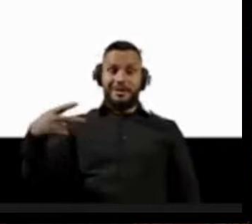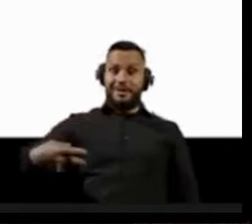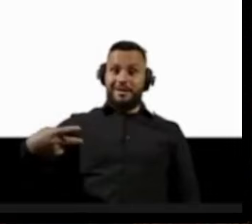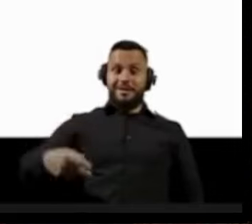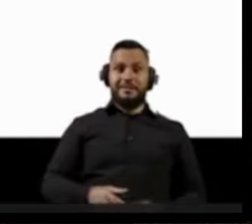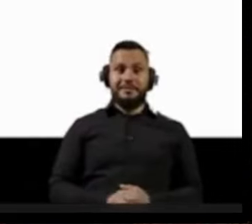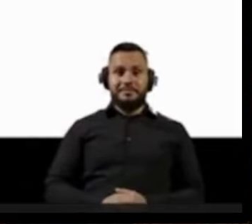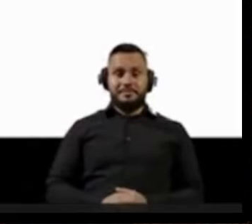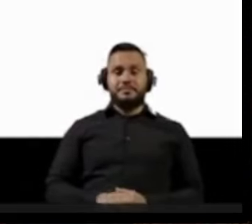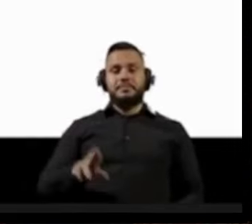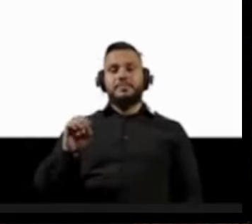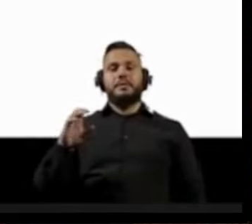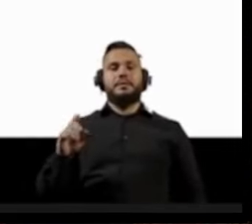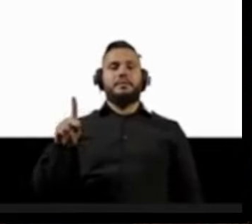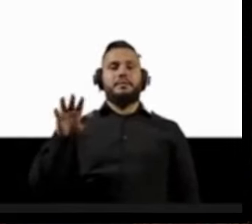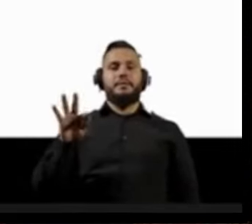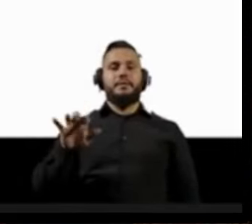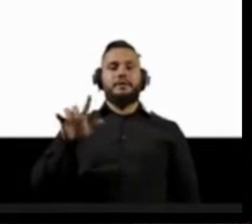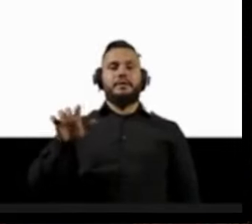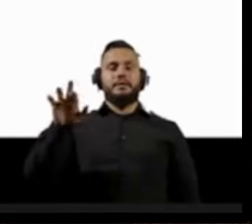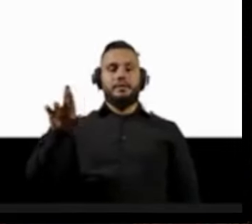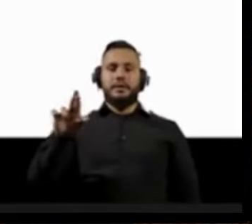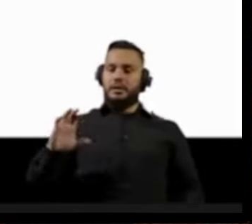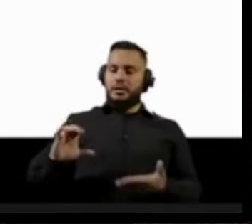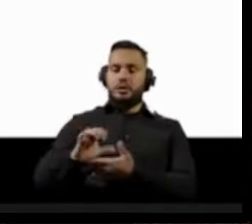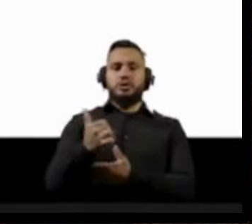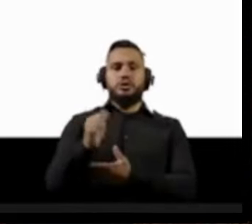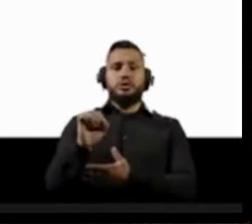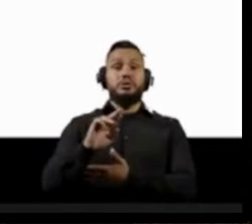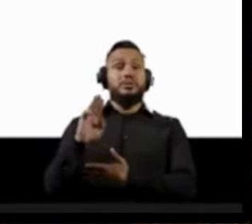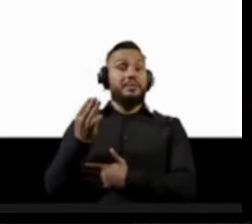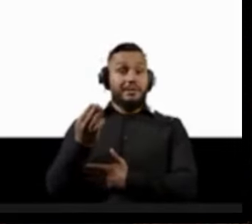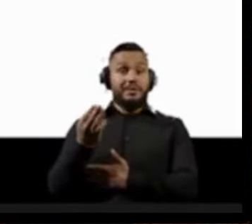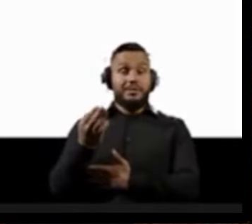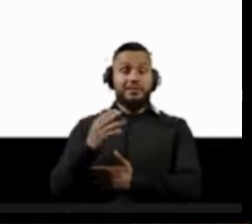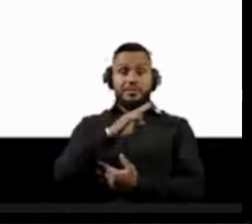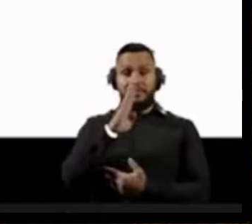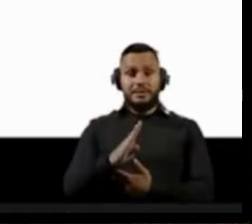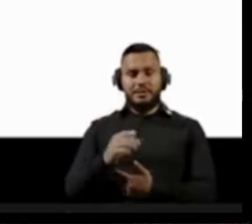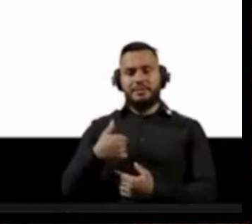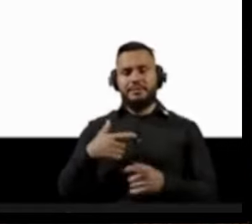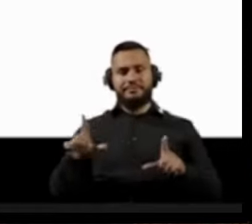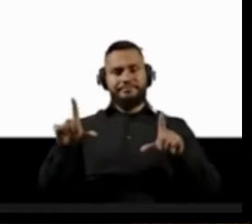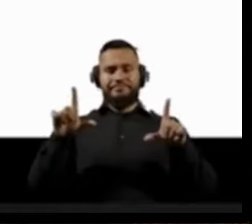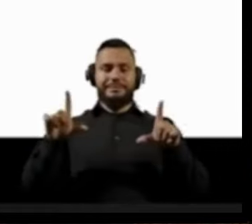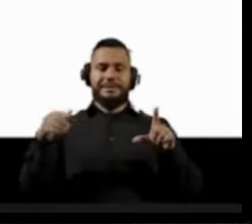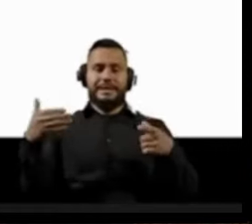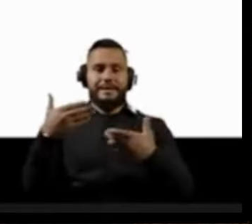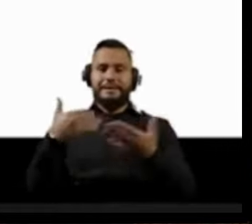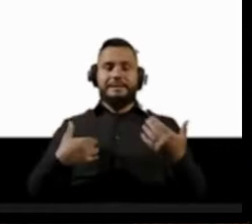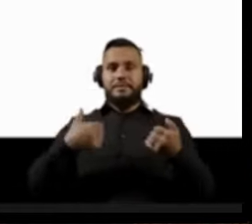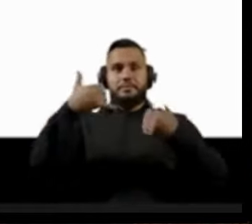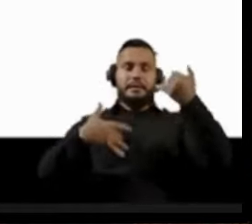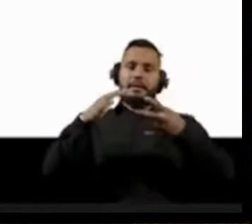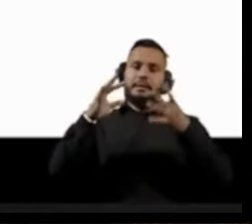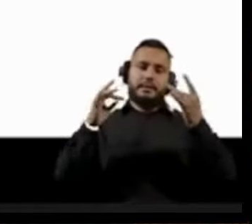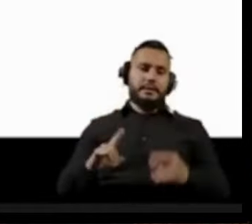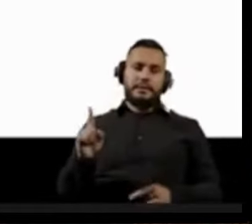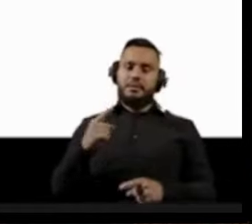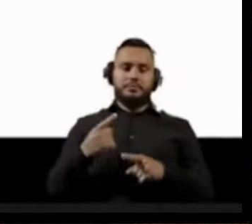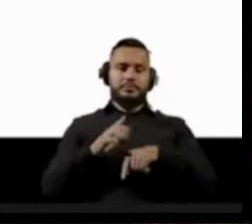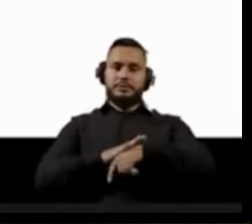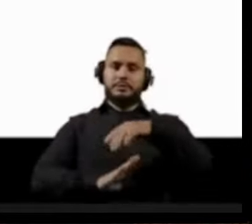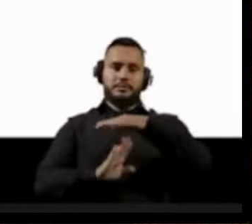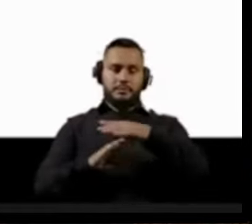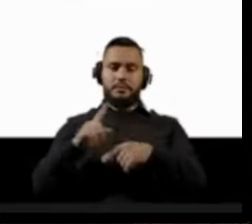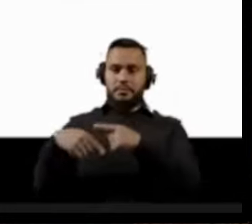A Rockefeller Foundation, 18 milhões destinados ao Brasil. não vou entrar nesses próximos slides, porque o meu tempo está acabando e já já o Paulo entra no palco. Então, eu